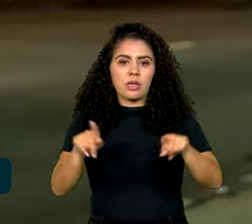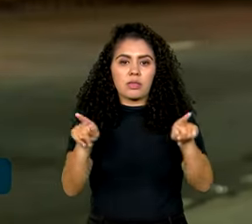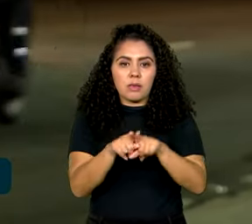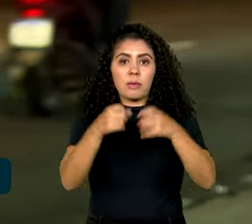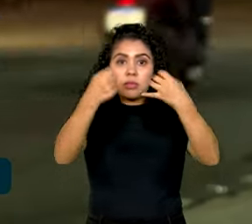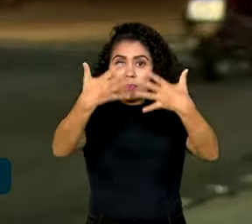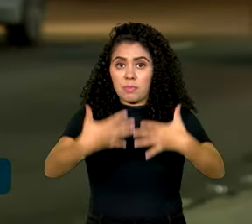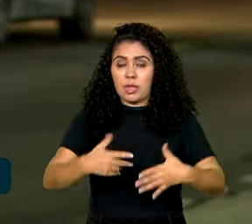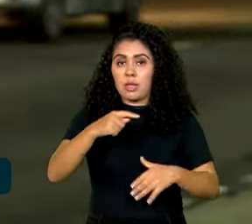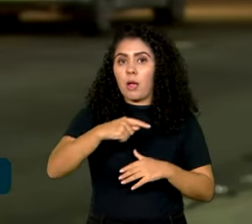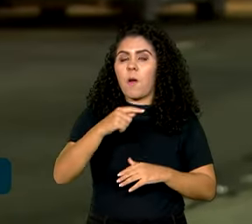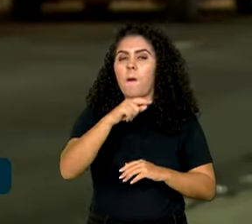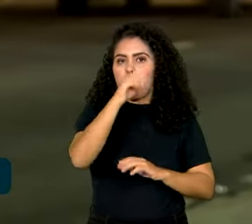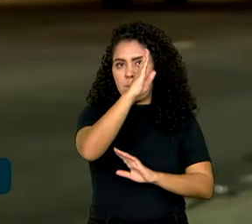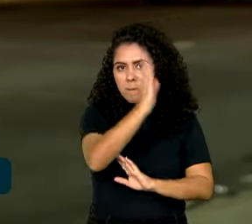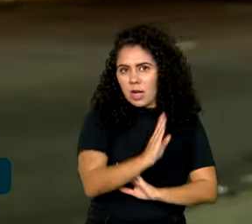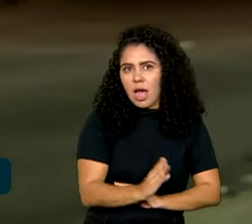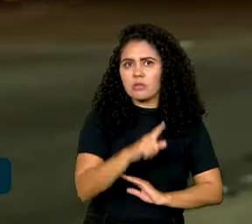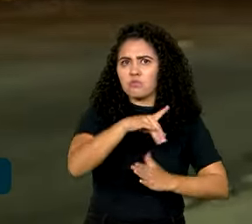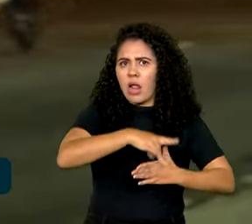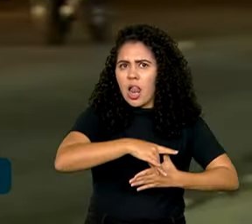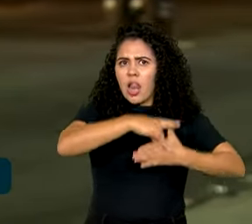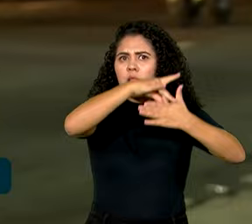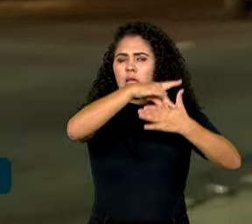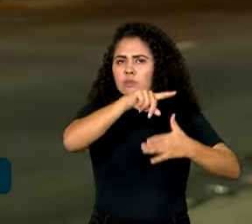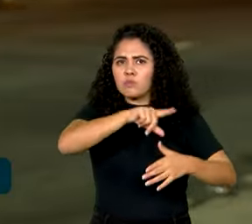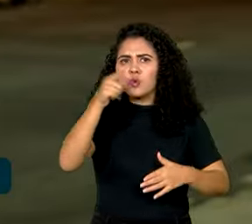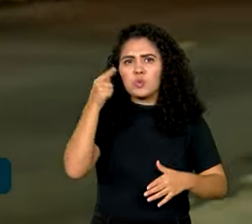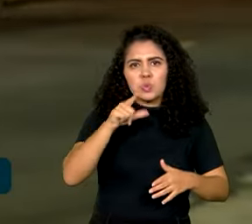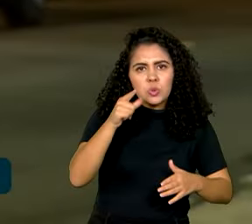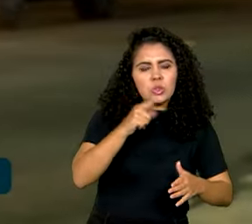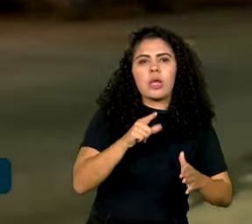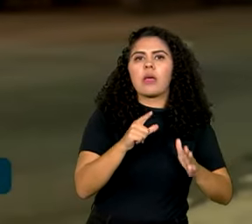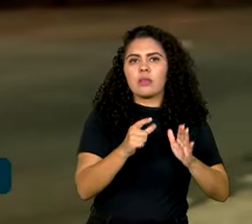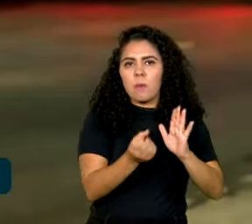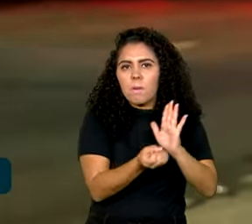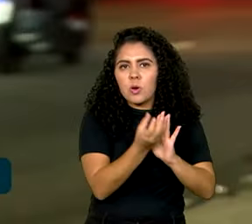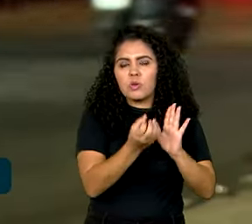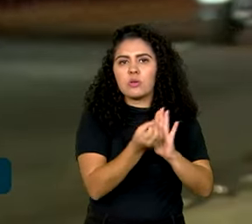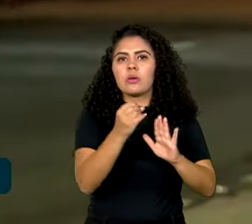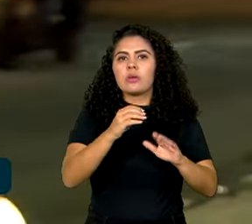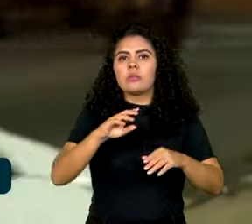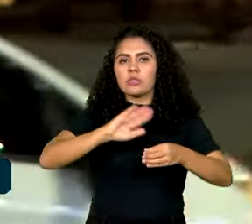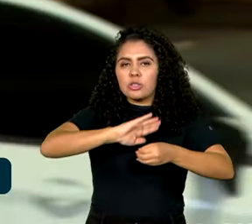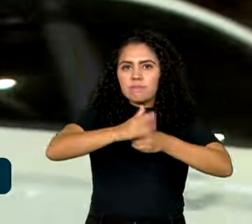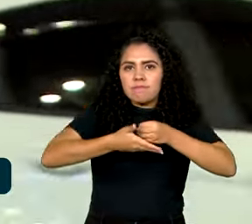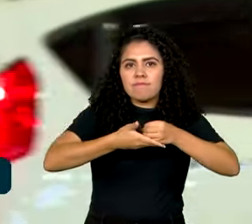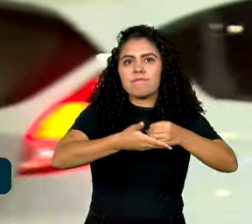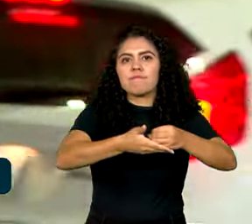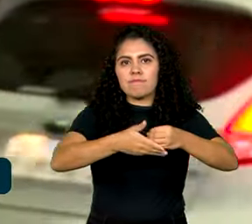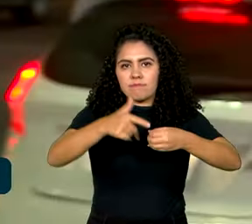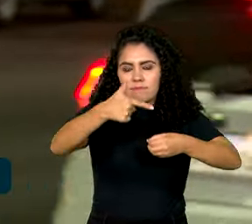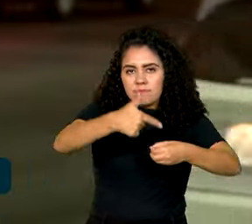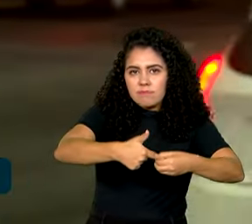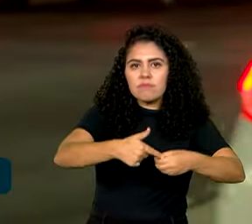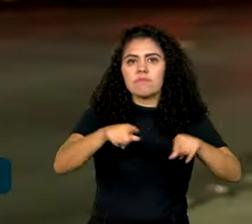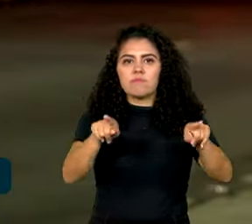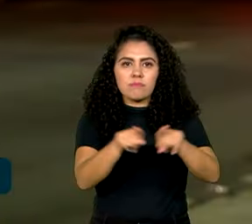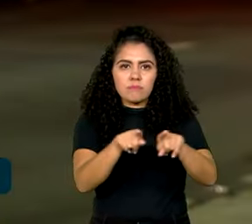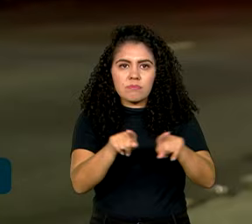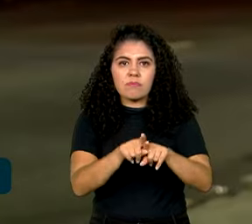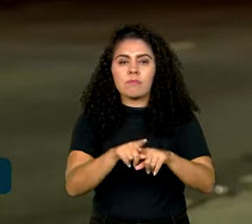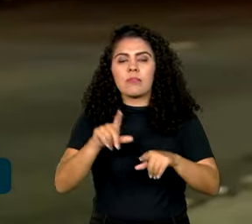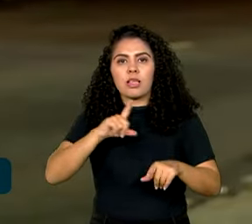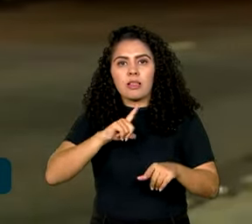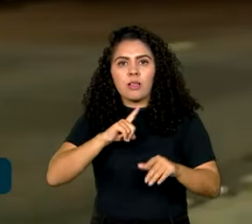exerce bem esse papel de liderança de grande produtor de biocombustíveis. E destacou um projeto que está em tramitação aqui no Congresso